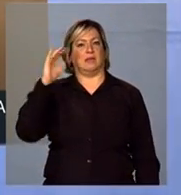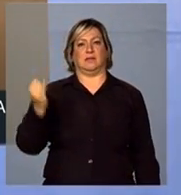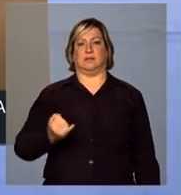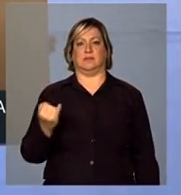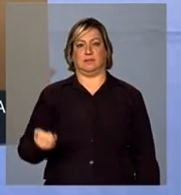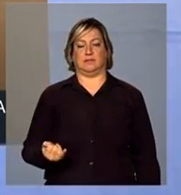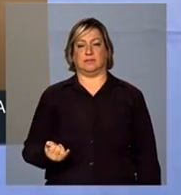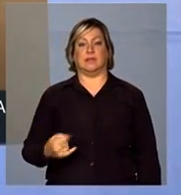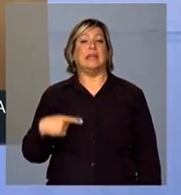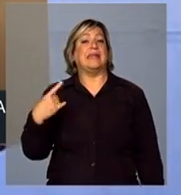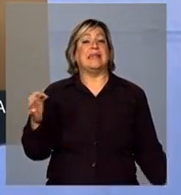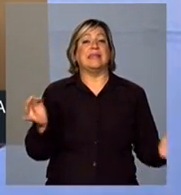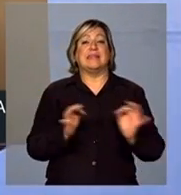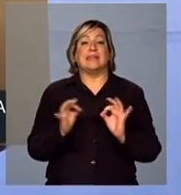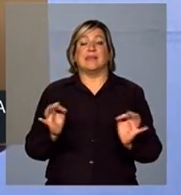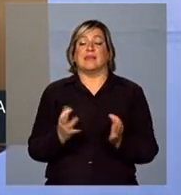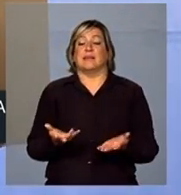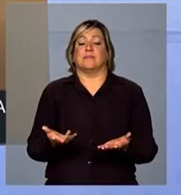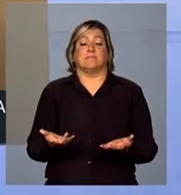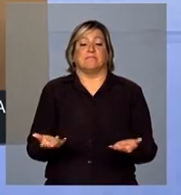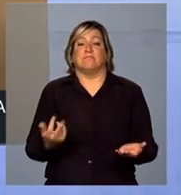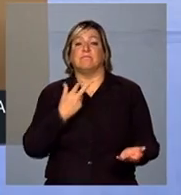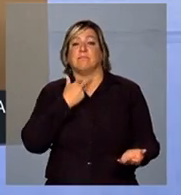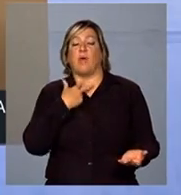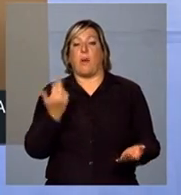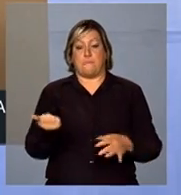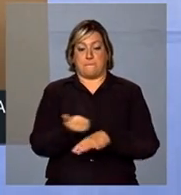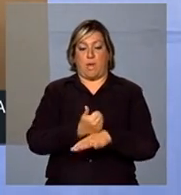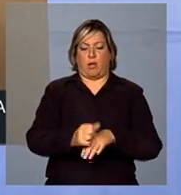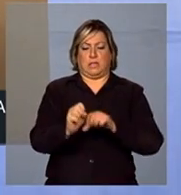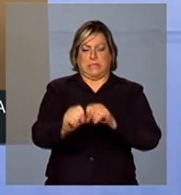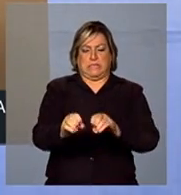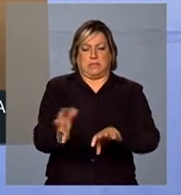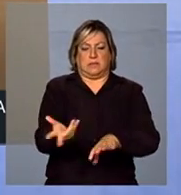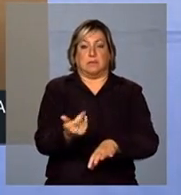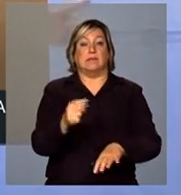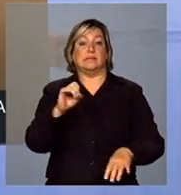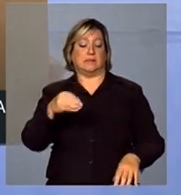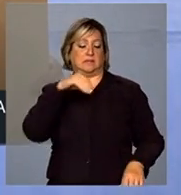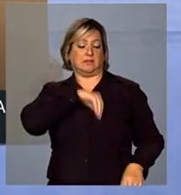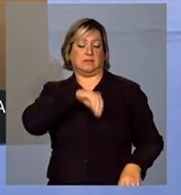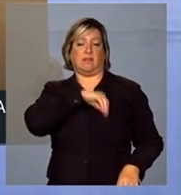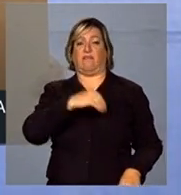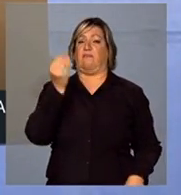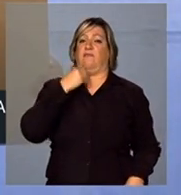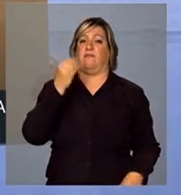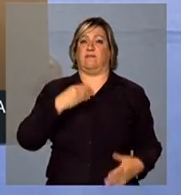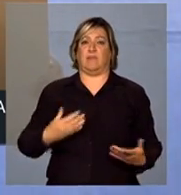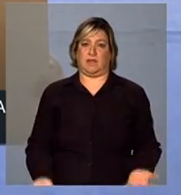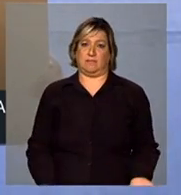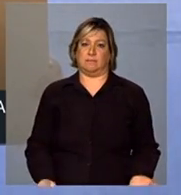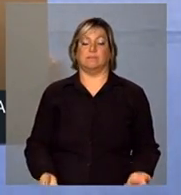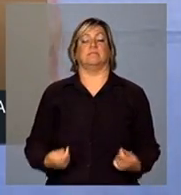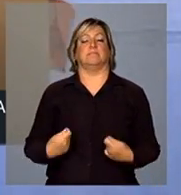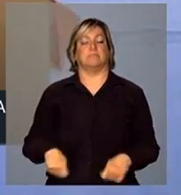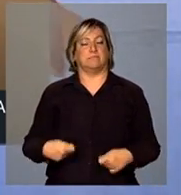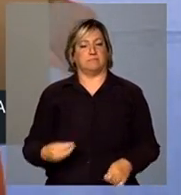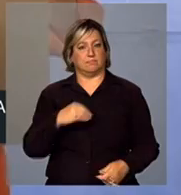a educação sem dar uma nova importância e um novo status ao professor.